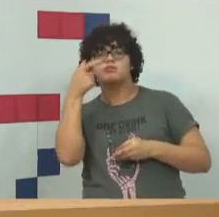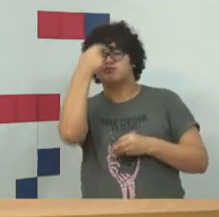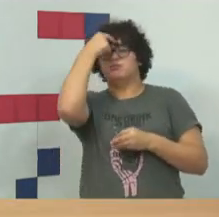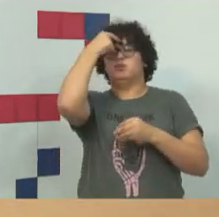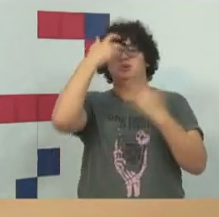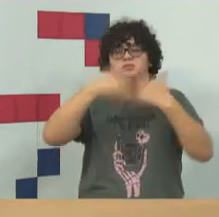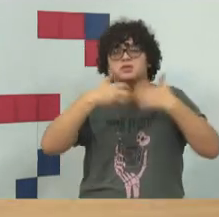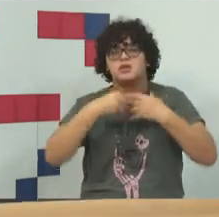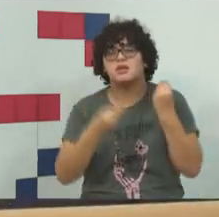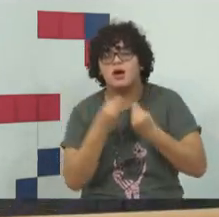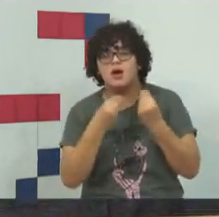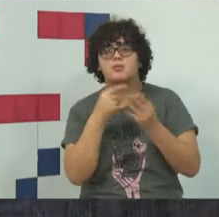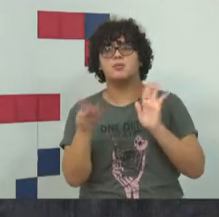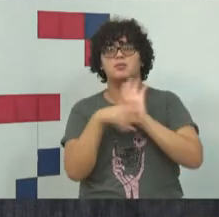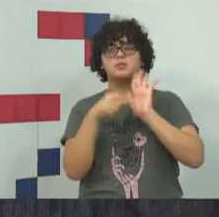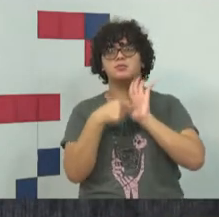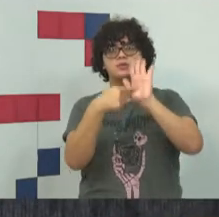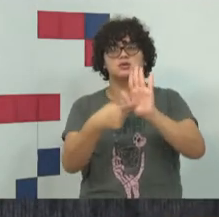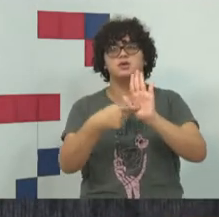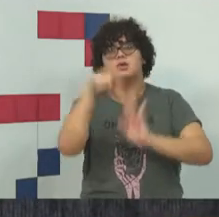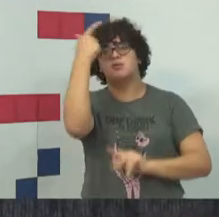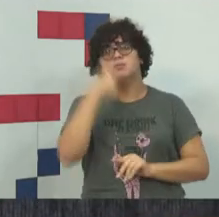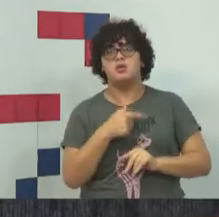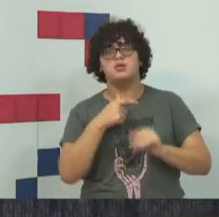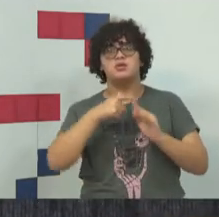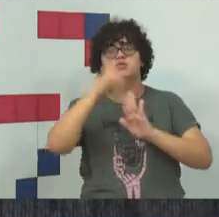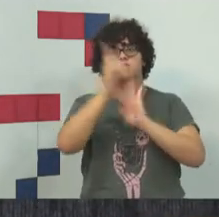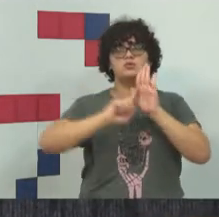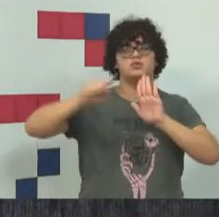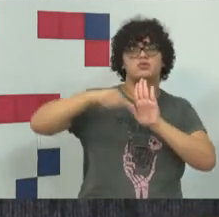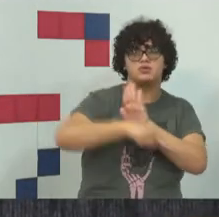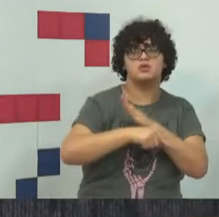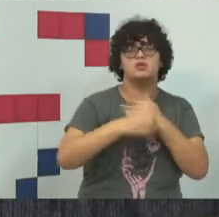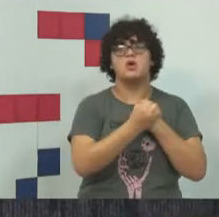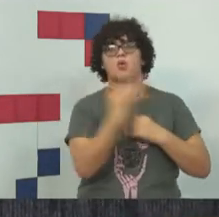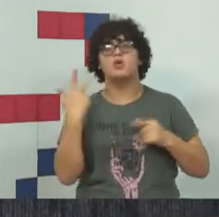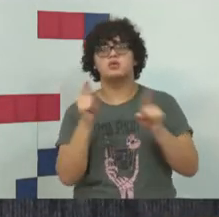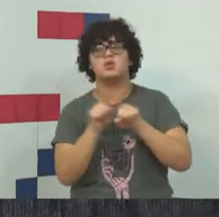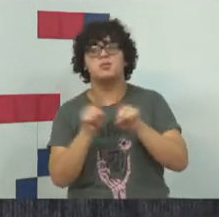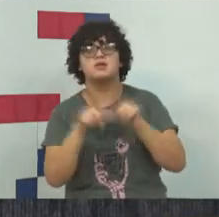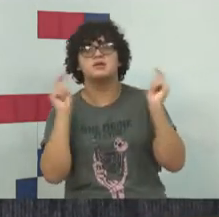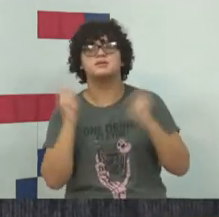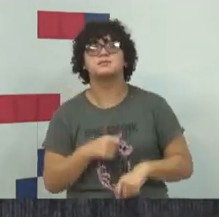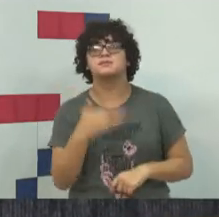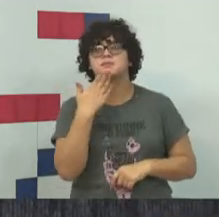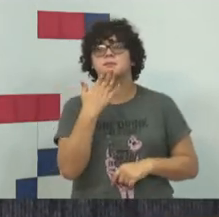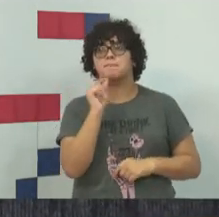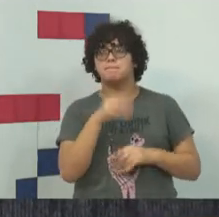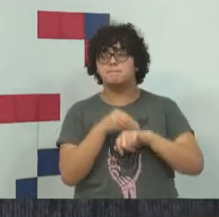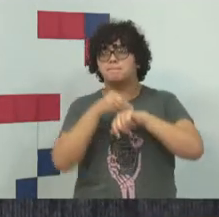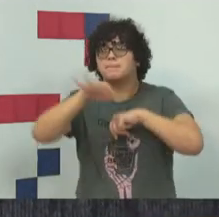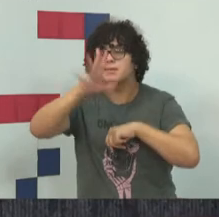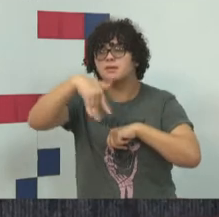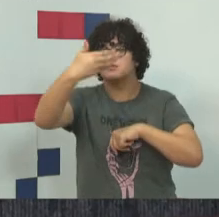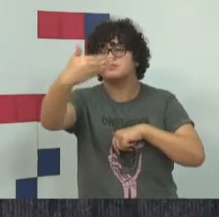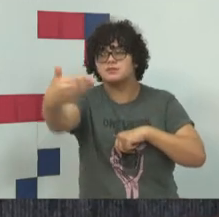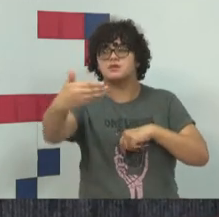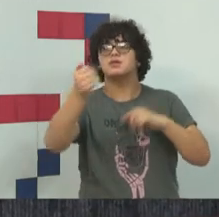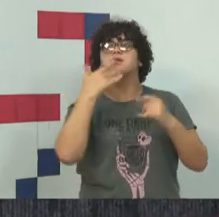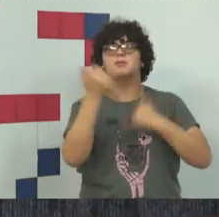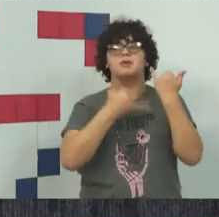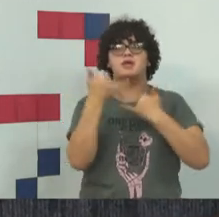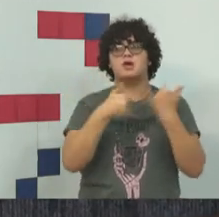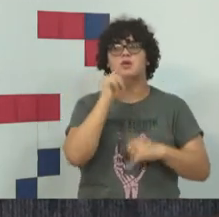compõem a nossa personalidade, direito constitucional total, e o quanto nós queremos que essa personalidade seja passada adiante. Eu brinco com a seguinte